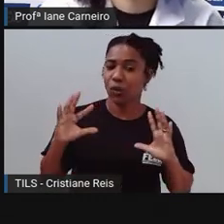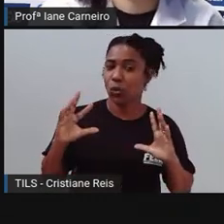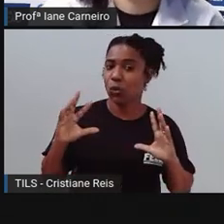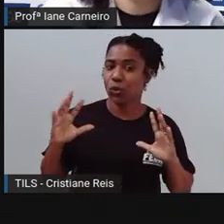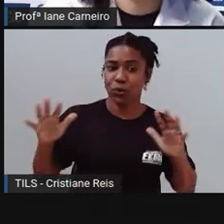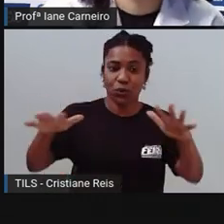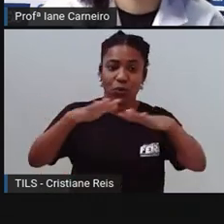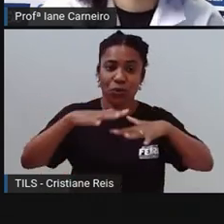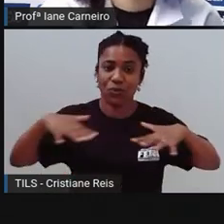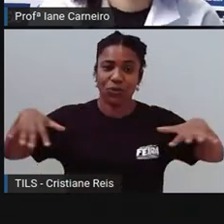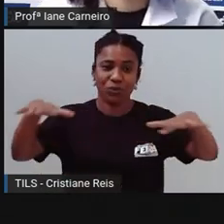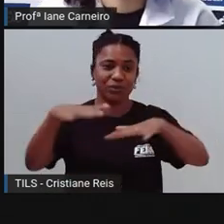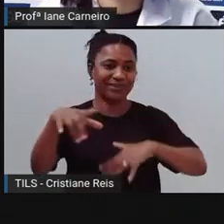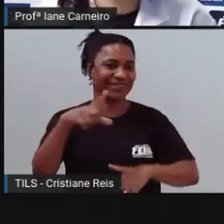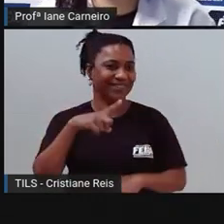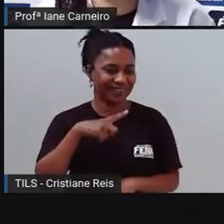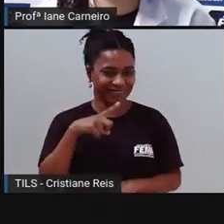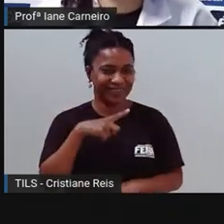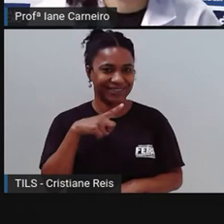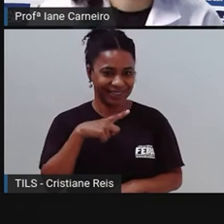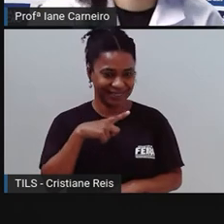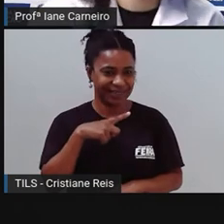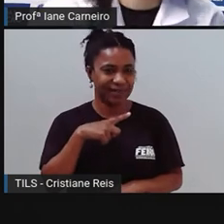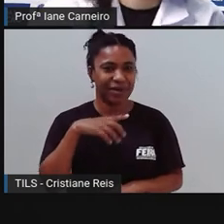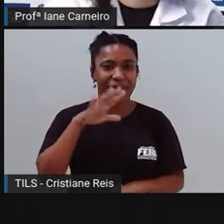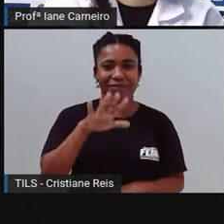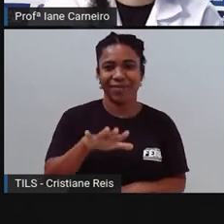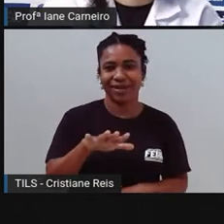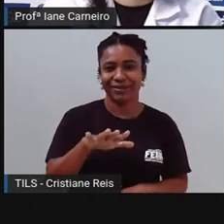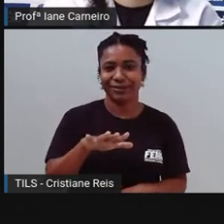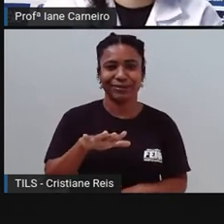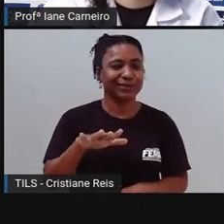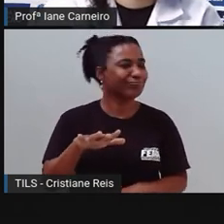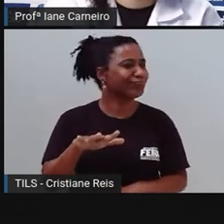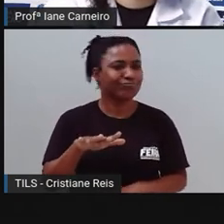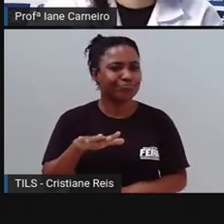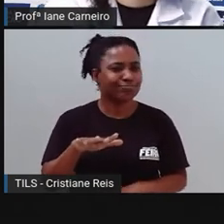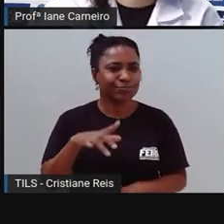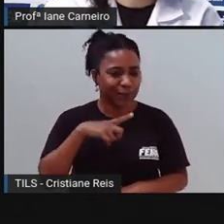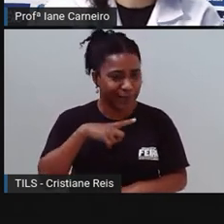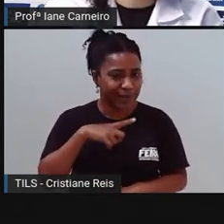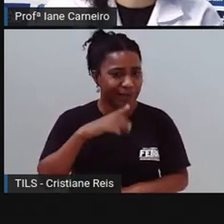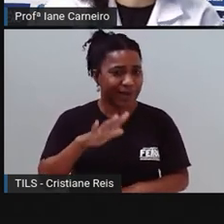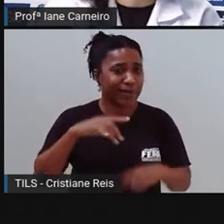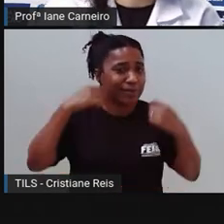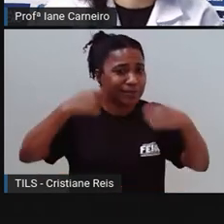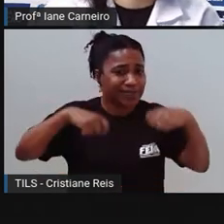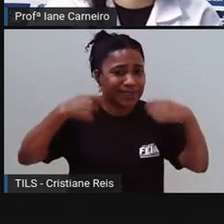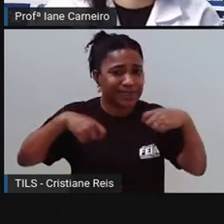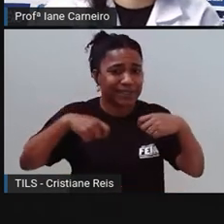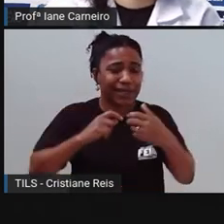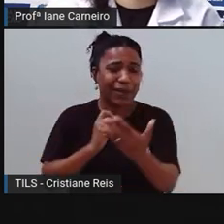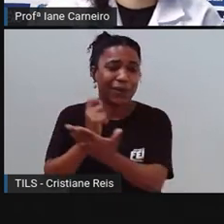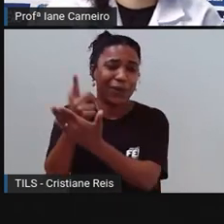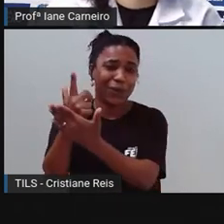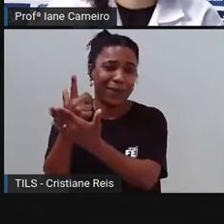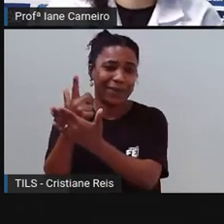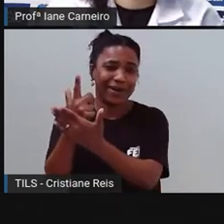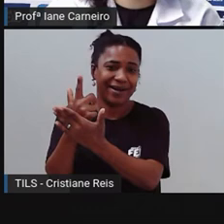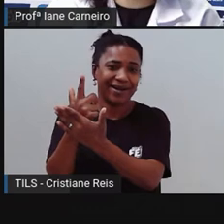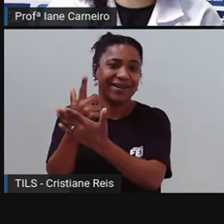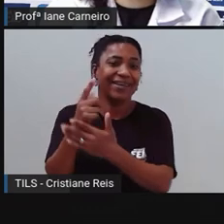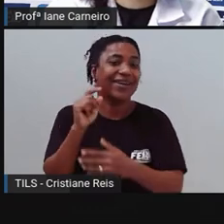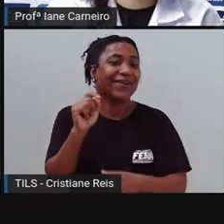mundo tem, mas quando precisa, vai buscar no armazém. Você tem, todo mundo tem. É